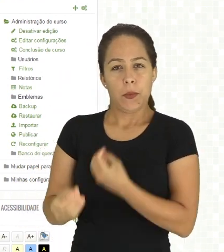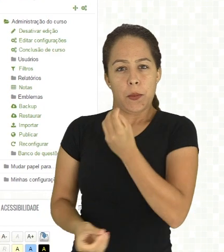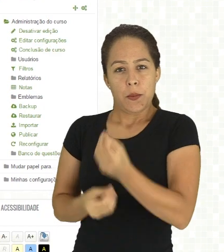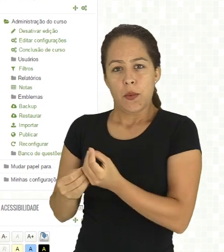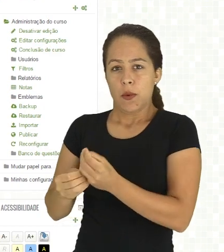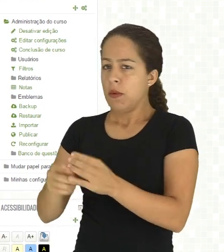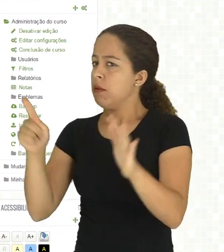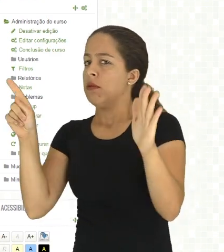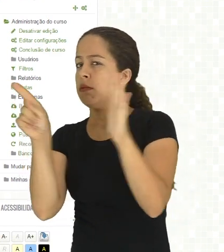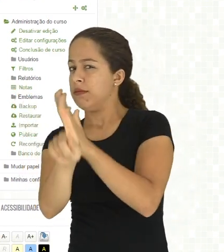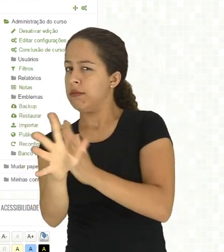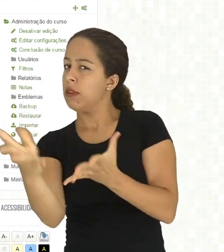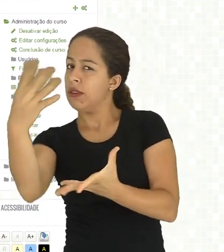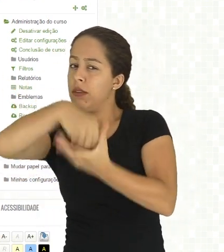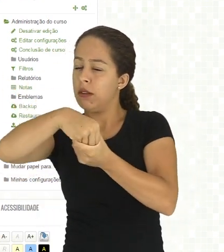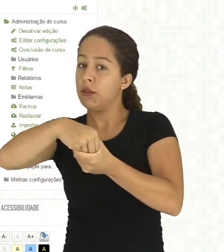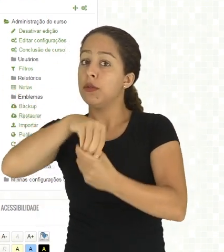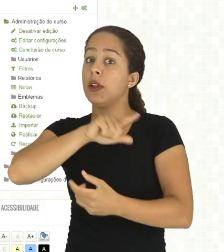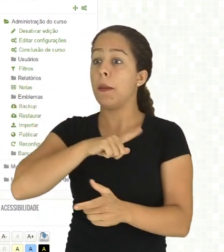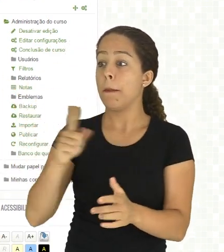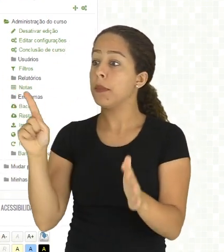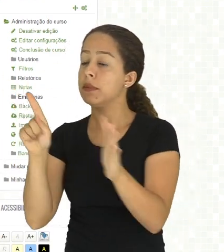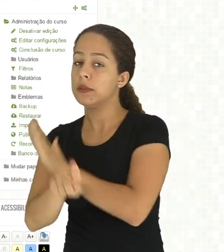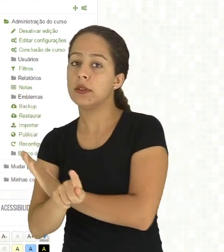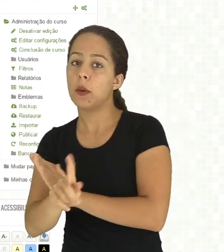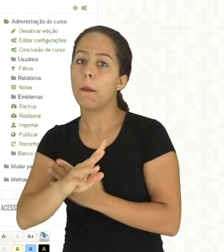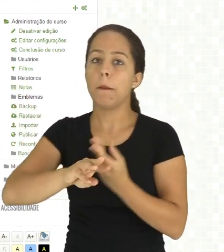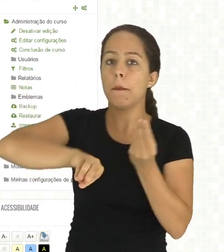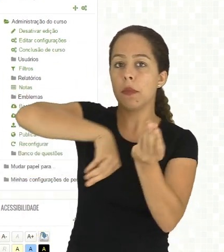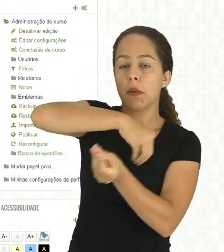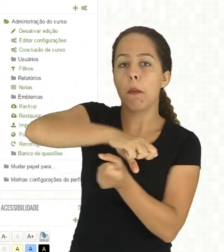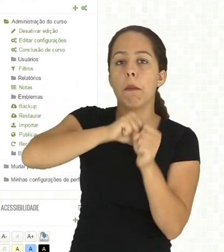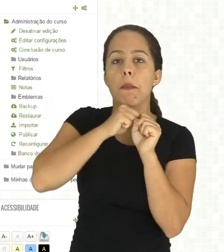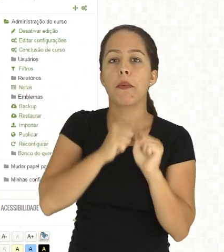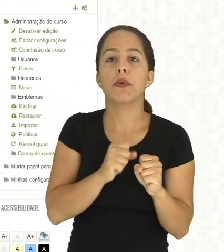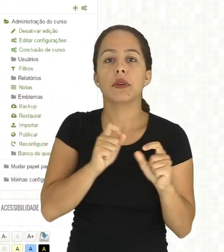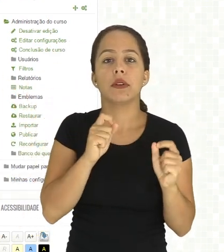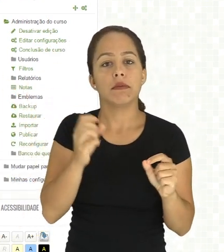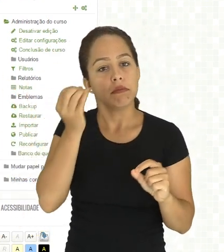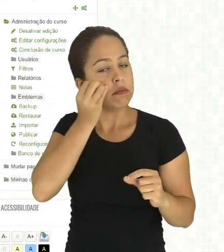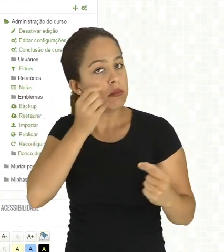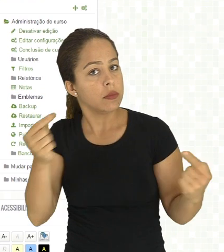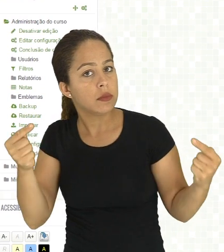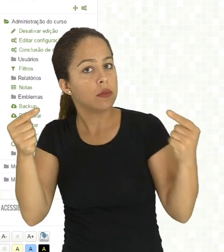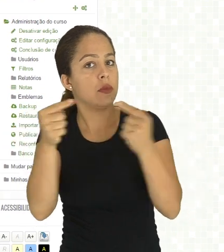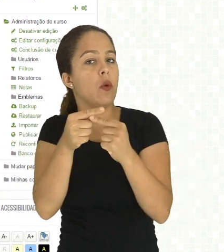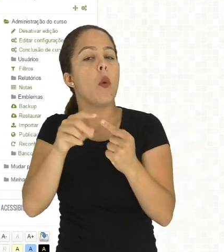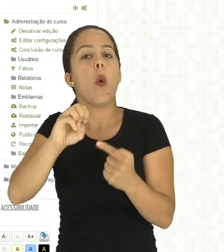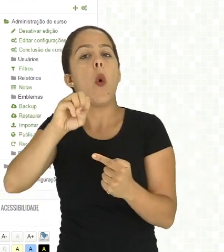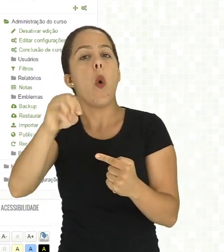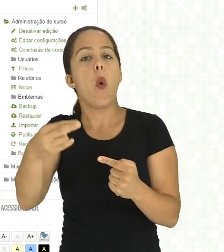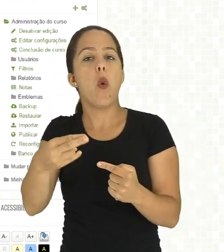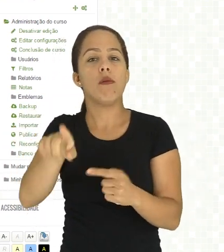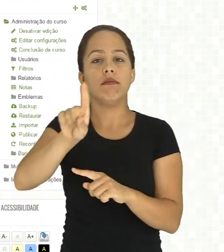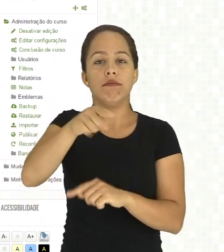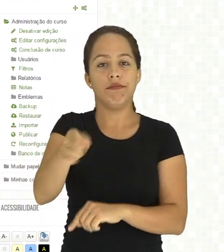Em comportamento da questão, o item misturar entre as questões serve apenas para as questões de associação e de múltipla